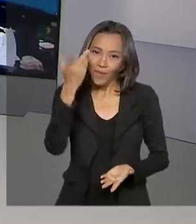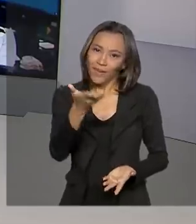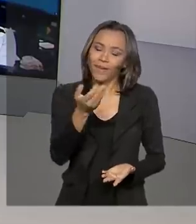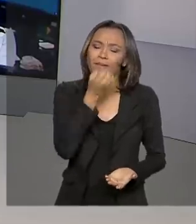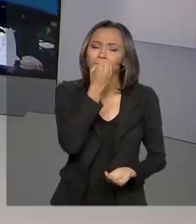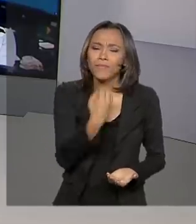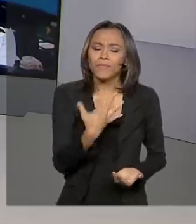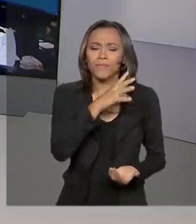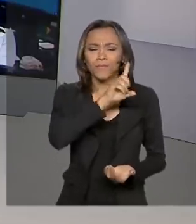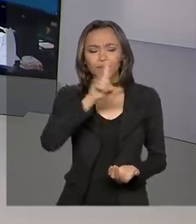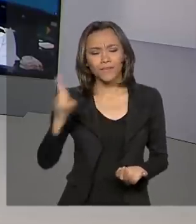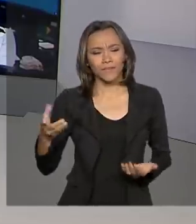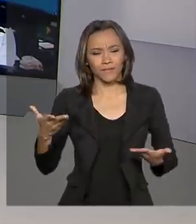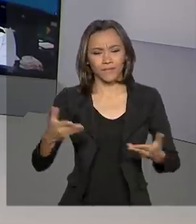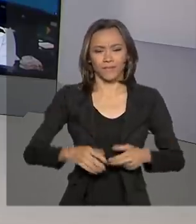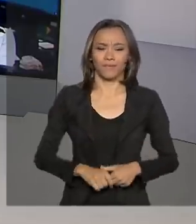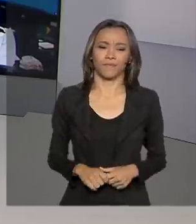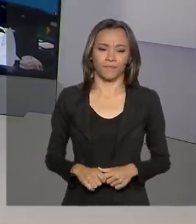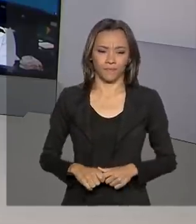Bom dia.